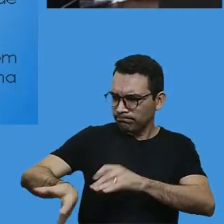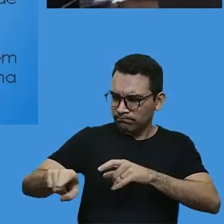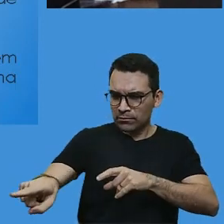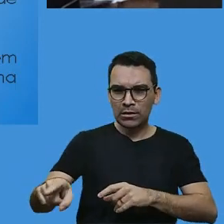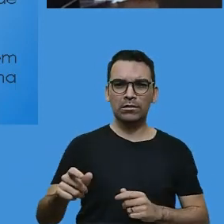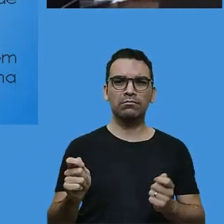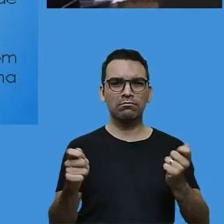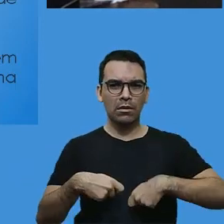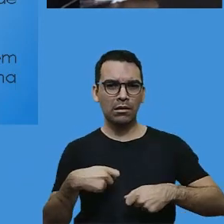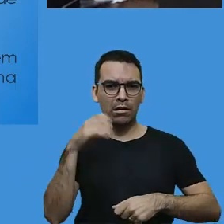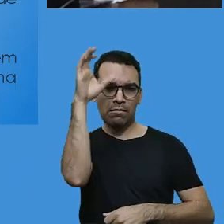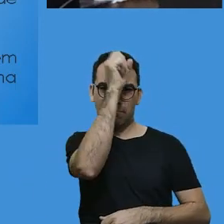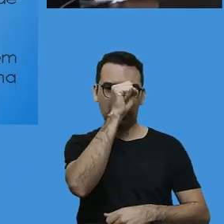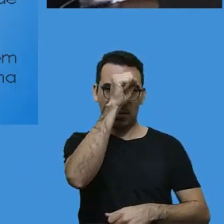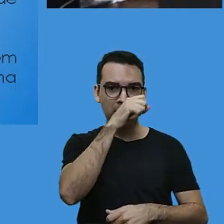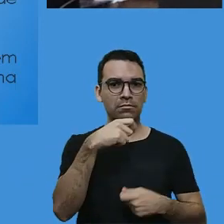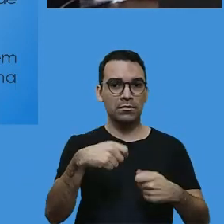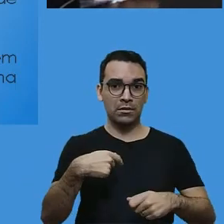aprendizagem.